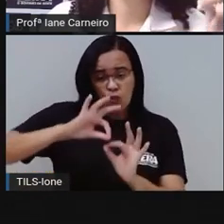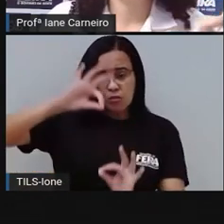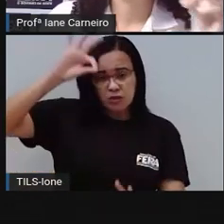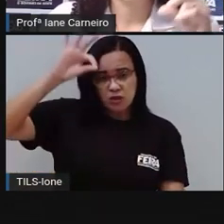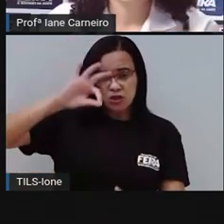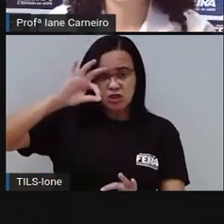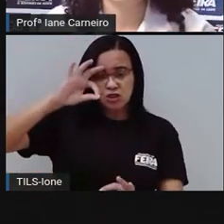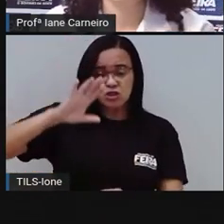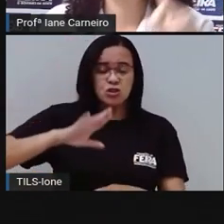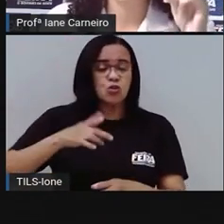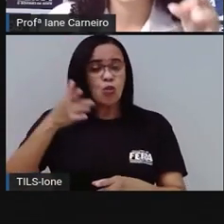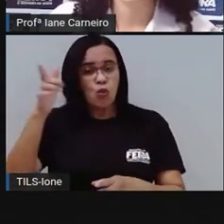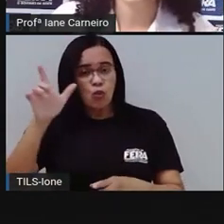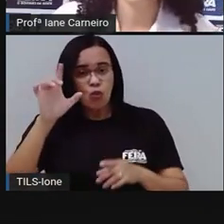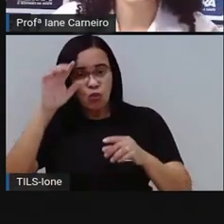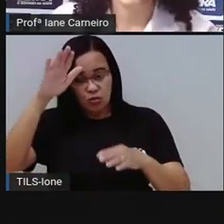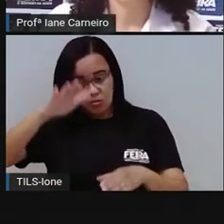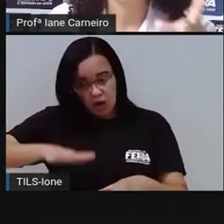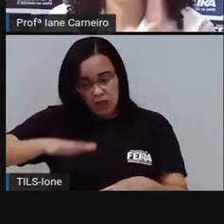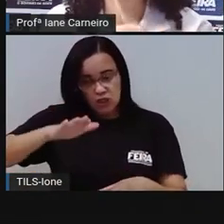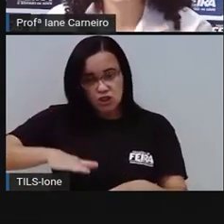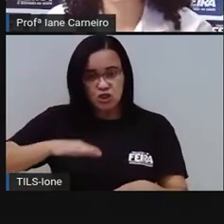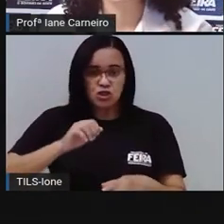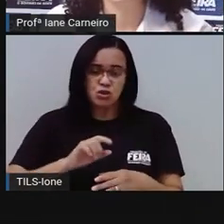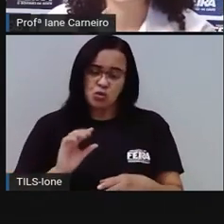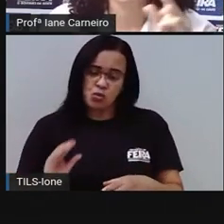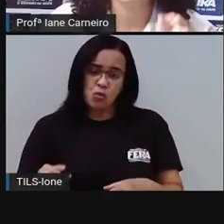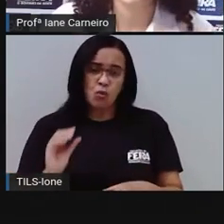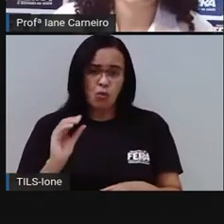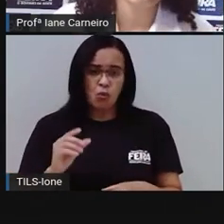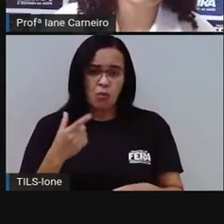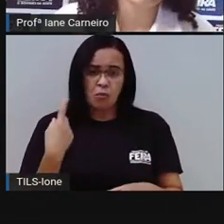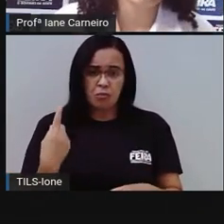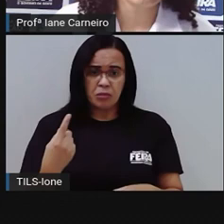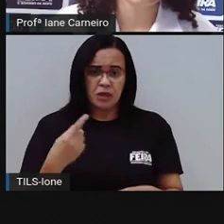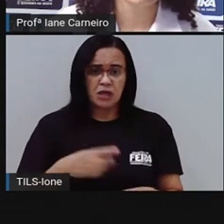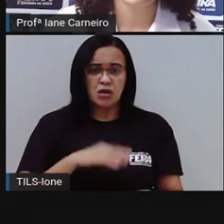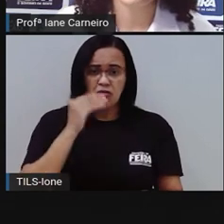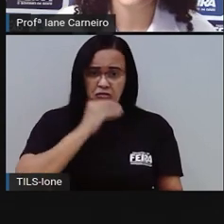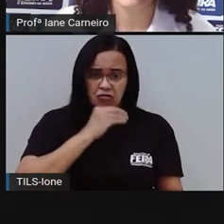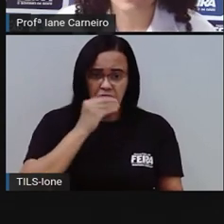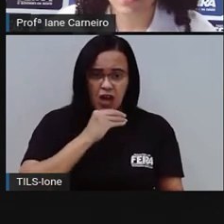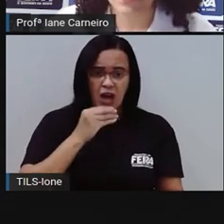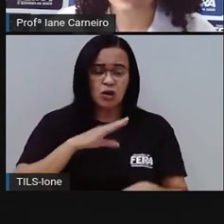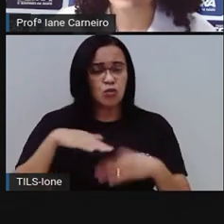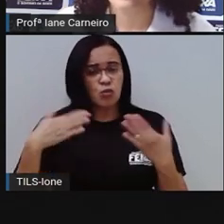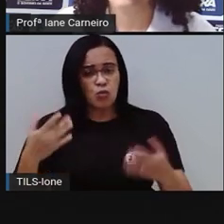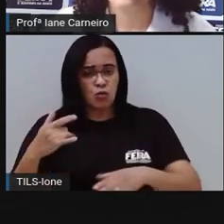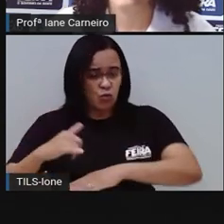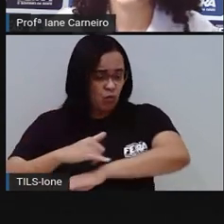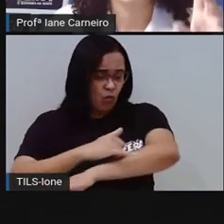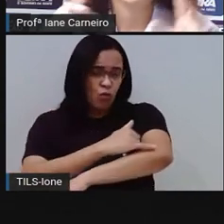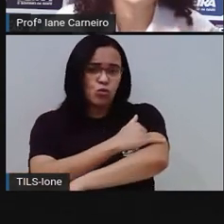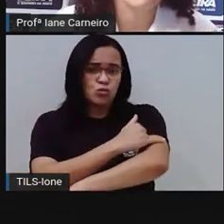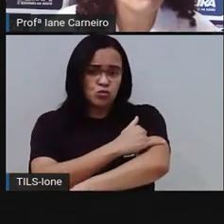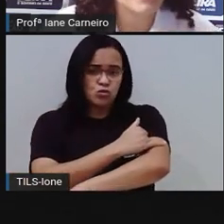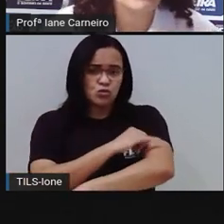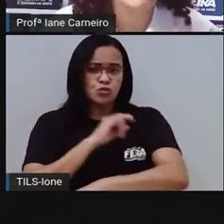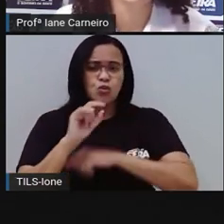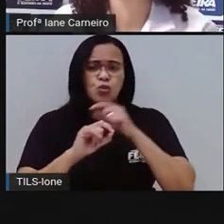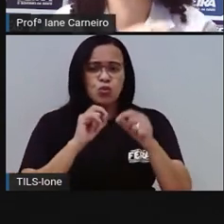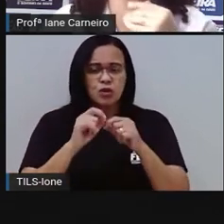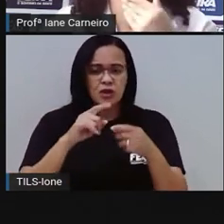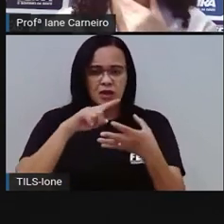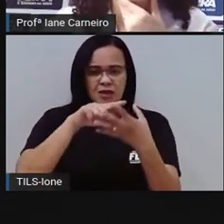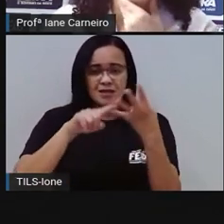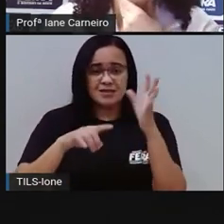outros mais baixinhos. Um pequeno e fraco e outro gorducho. Quem são? Não sei não. Os dedos, é mesmo.